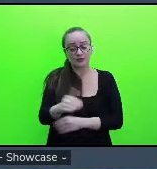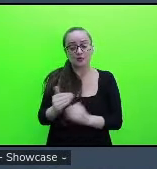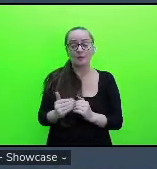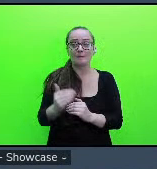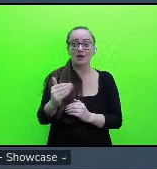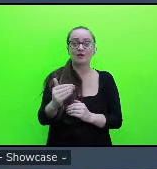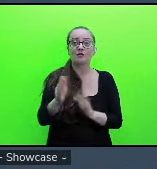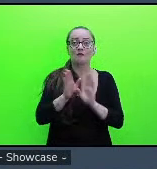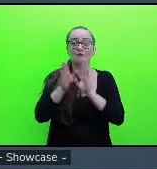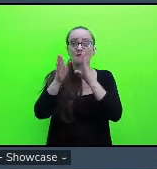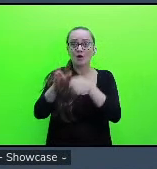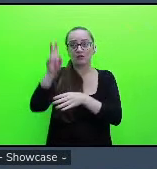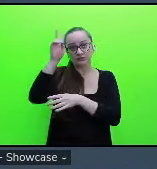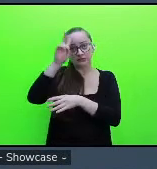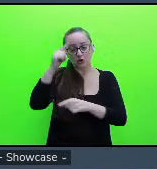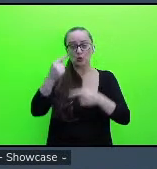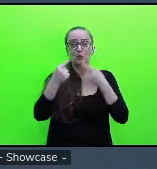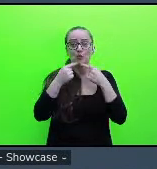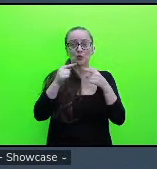histórico crítico